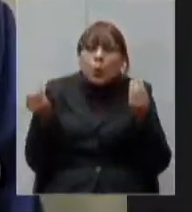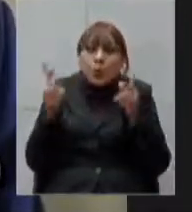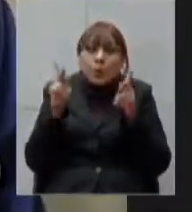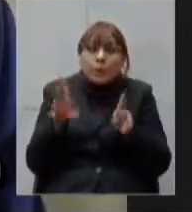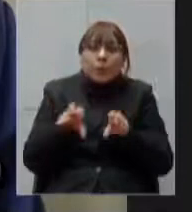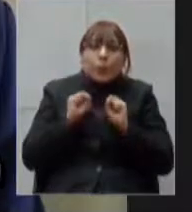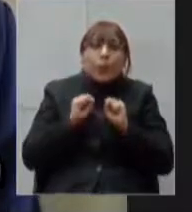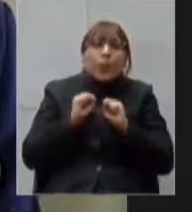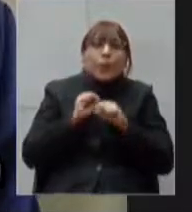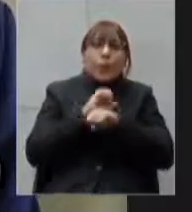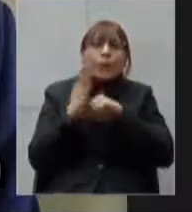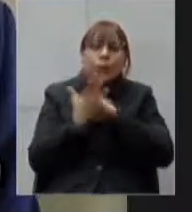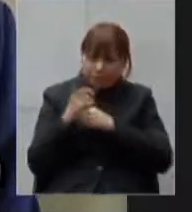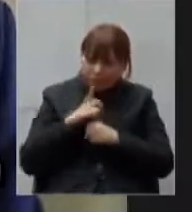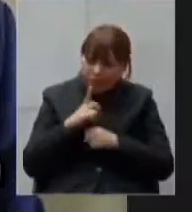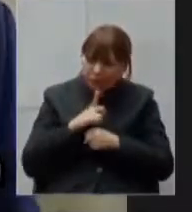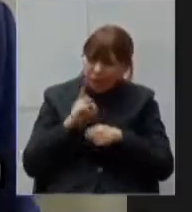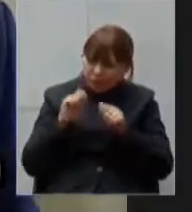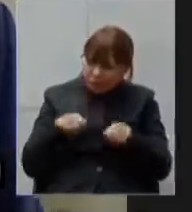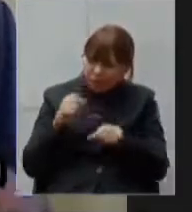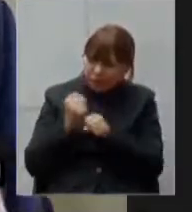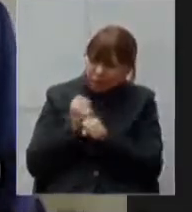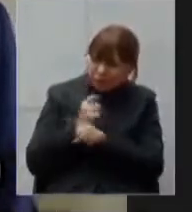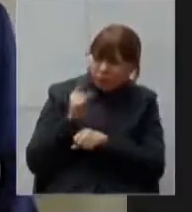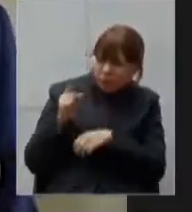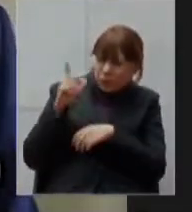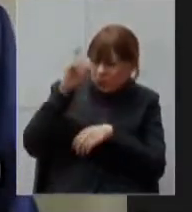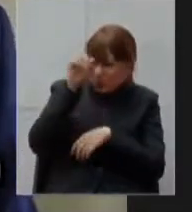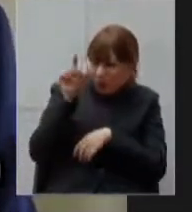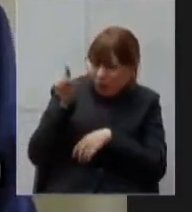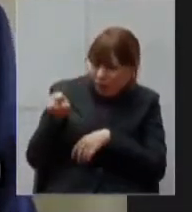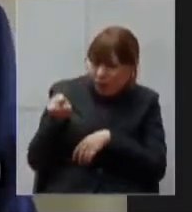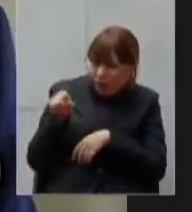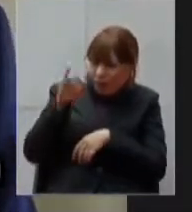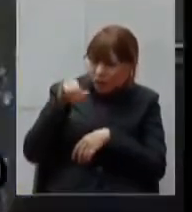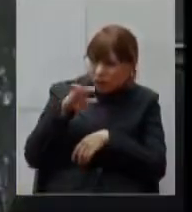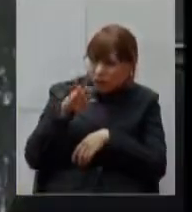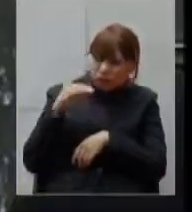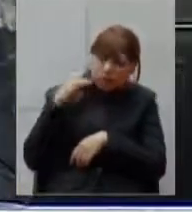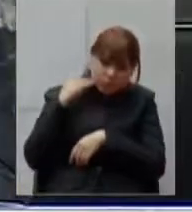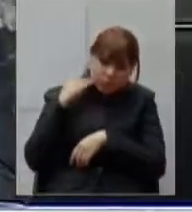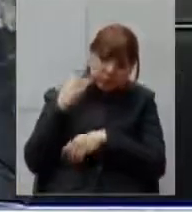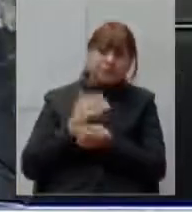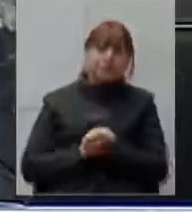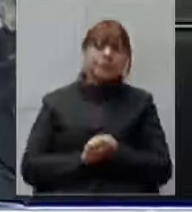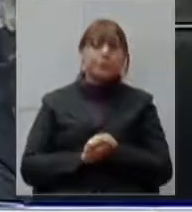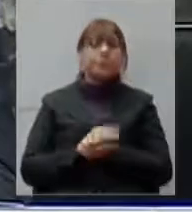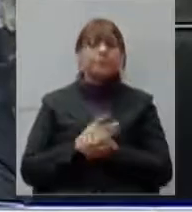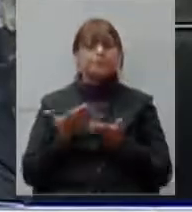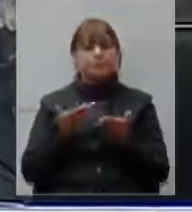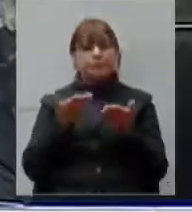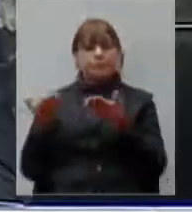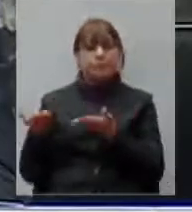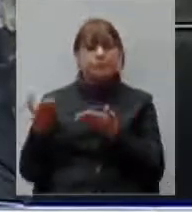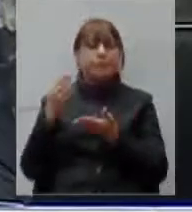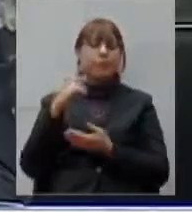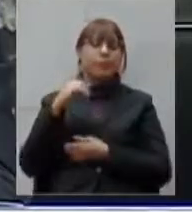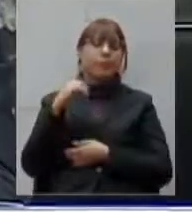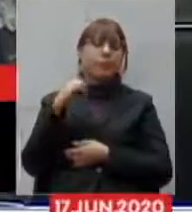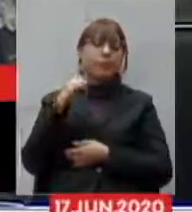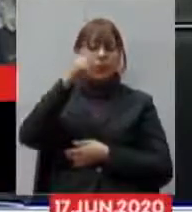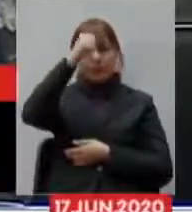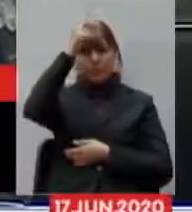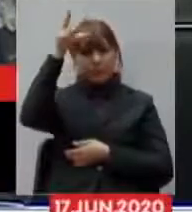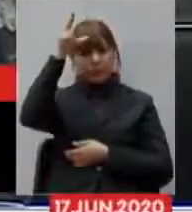lei então eu dirijo essa pergunta ao prefeito Almas presidente uma palavra para a sua resposta o prefeito Almas